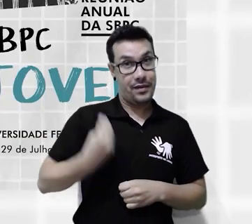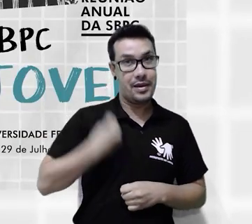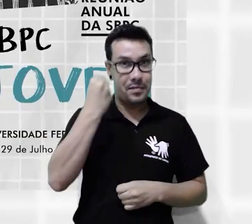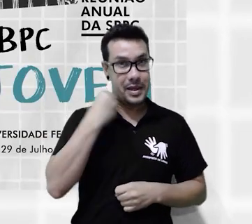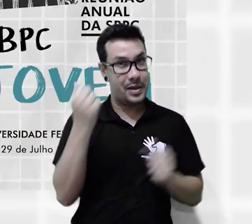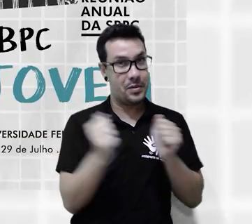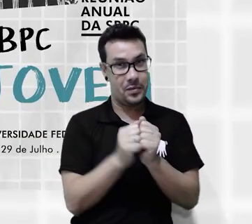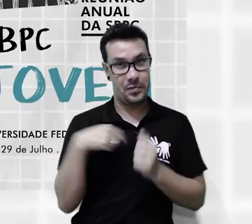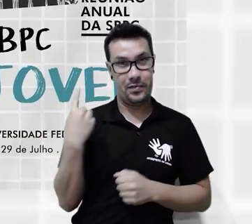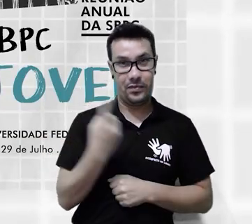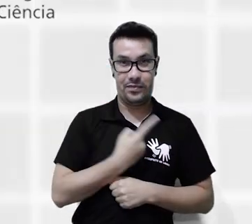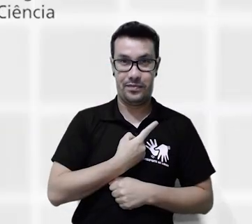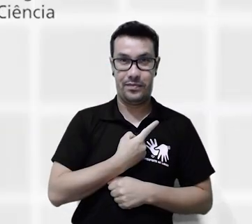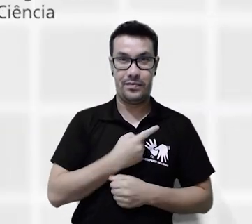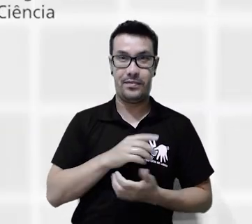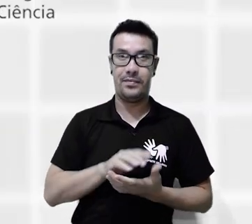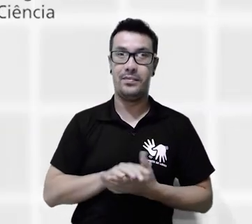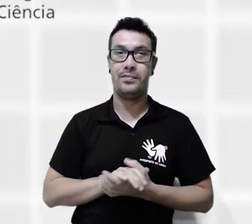conosco.